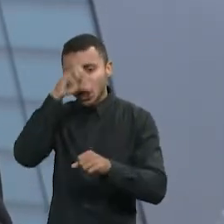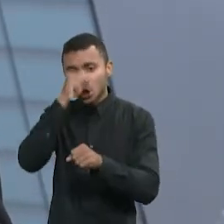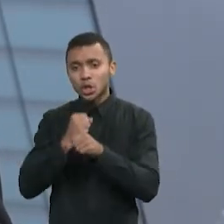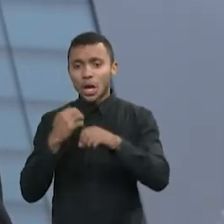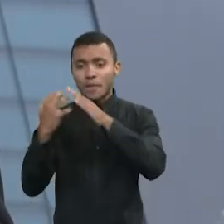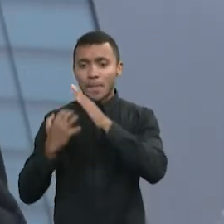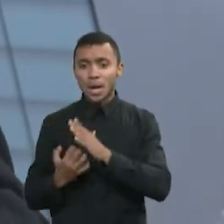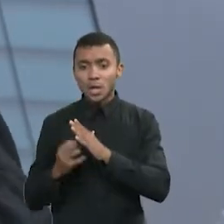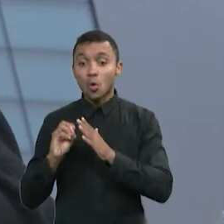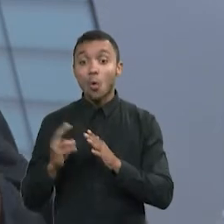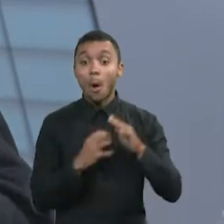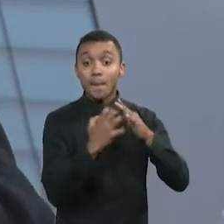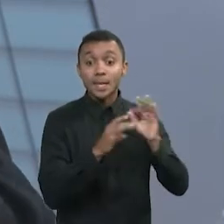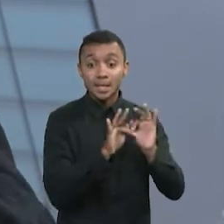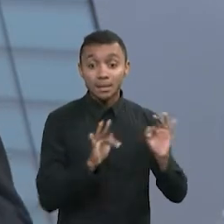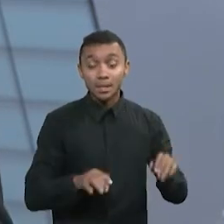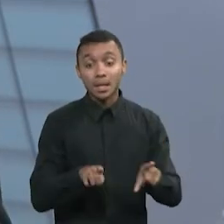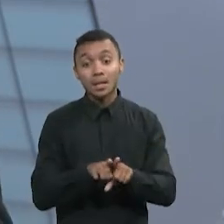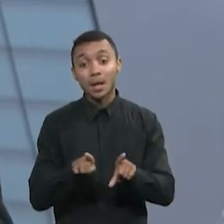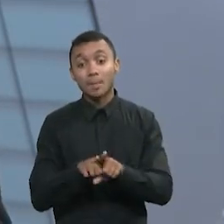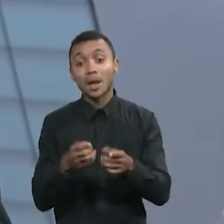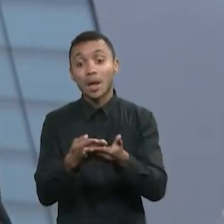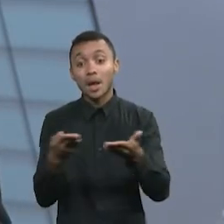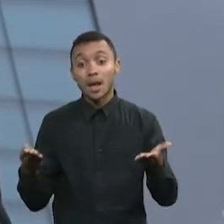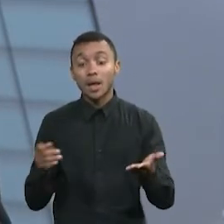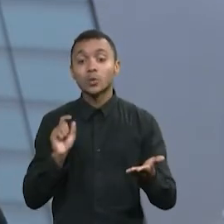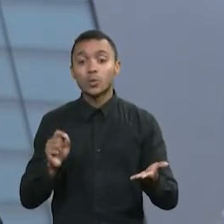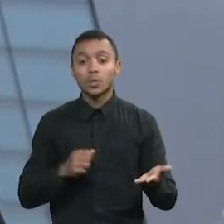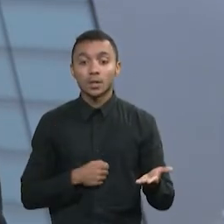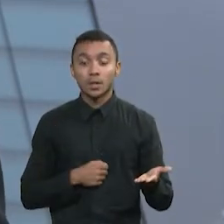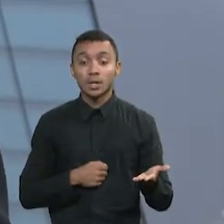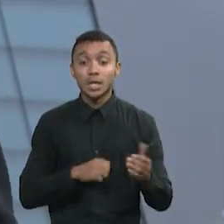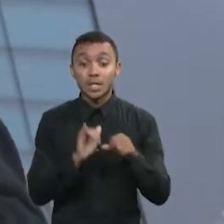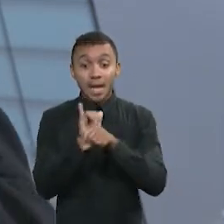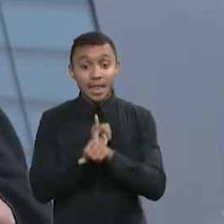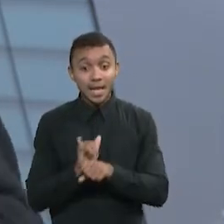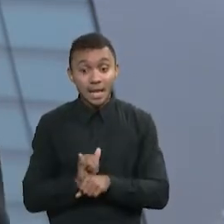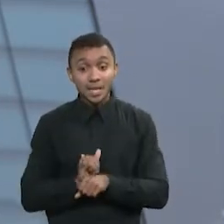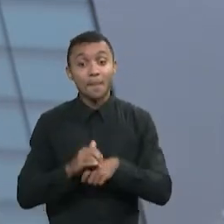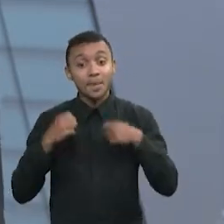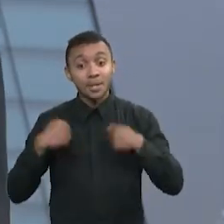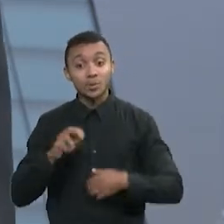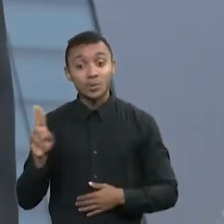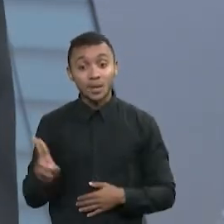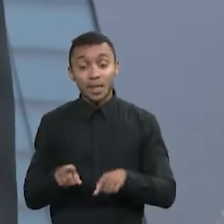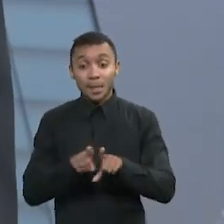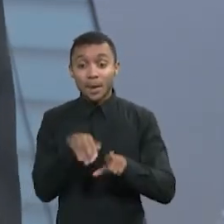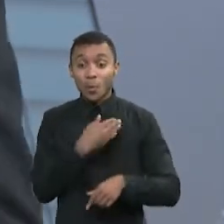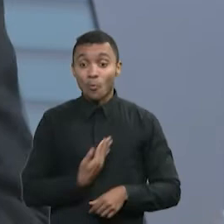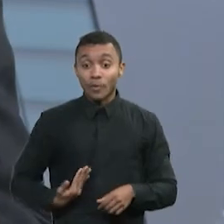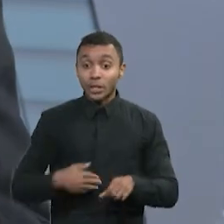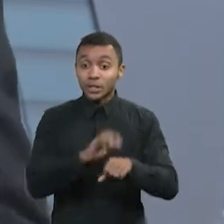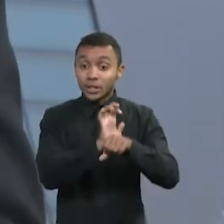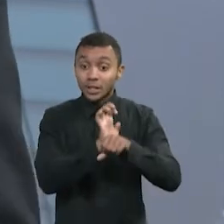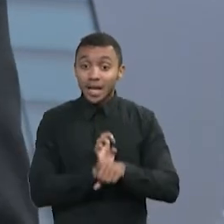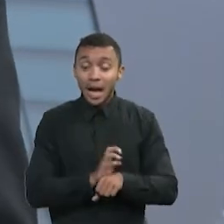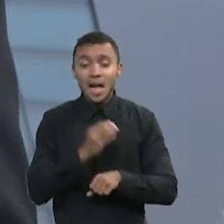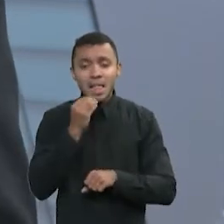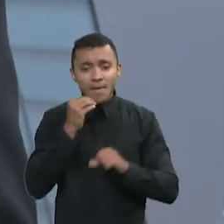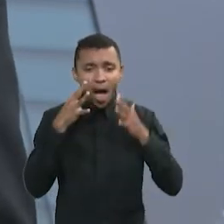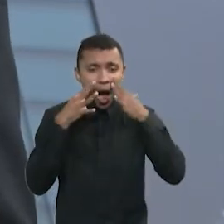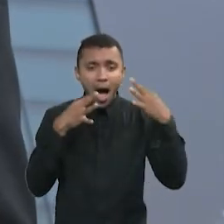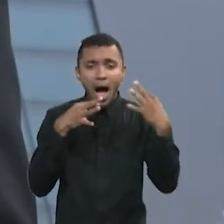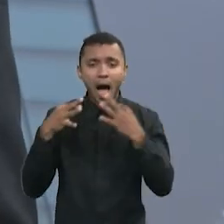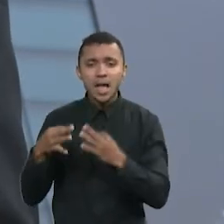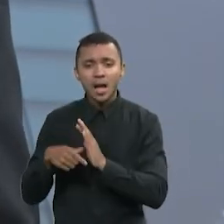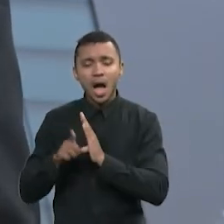os microempreendedores e das medidas que estão sendo adotadas e da necessidade de que o Estado olhasse com mais